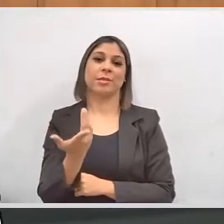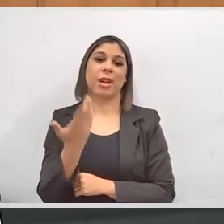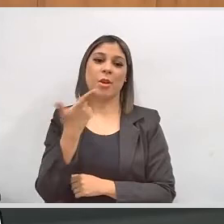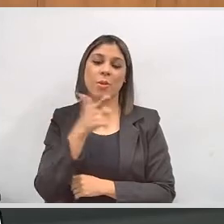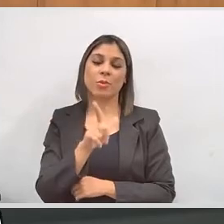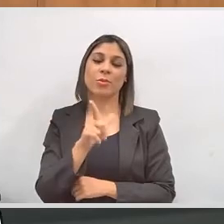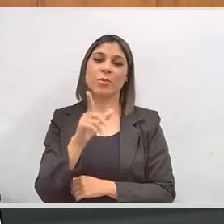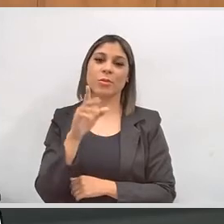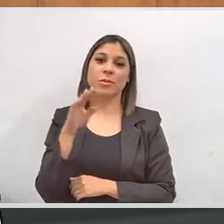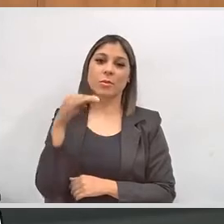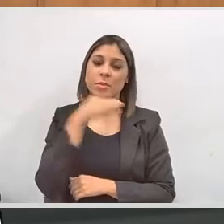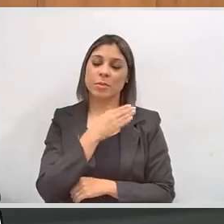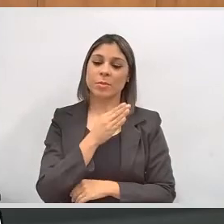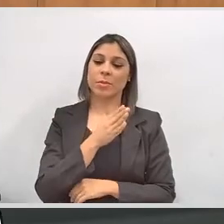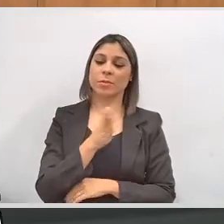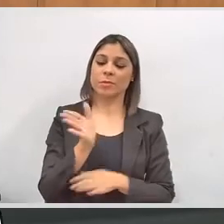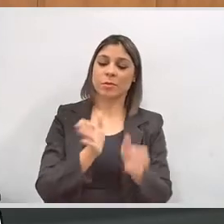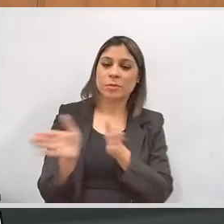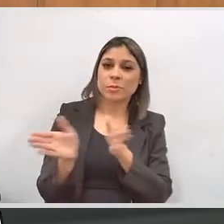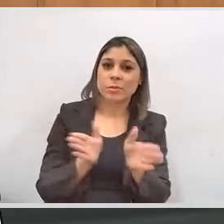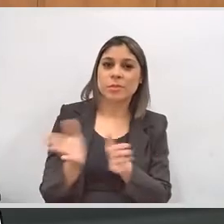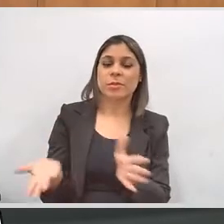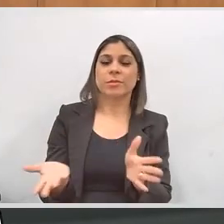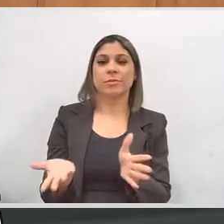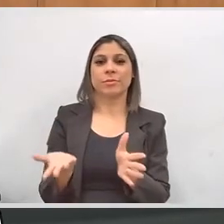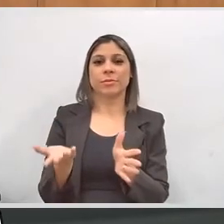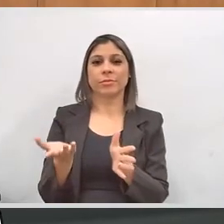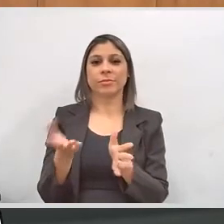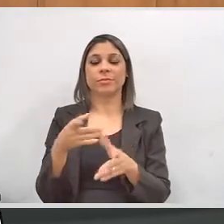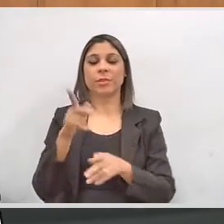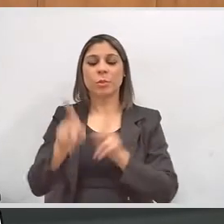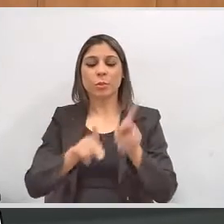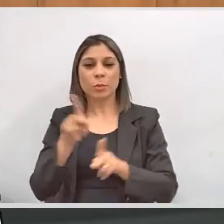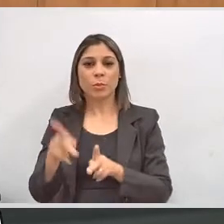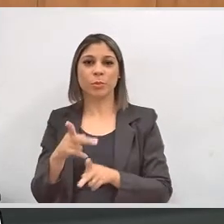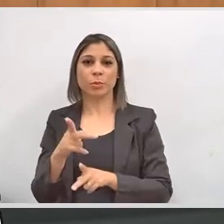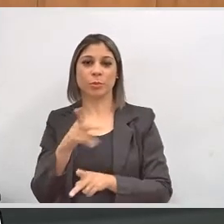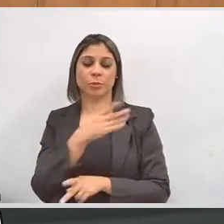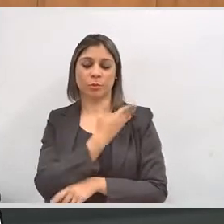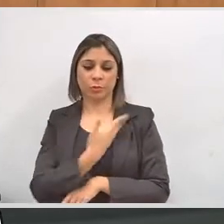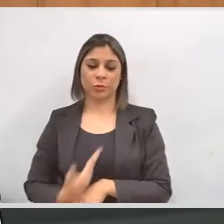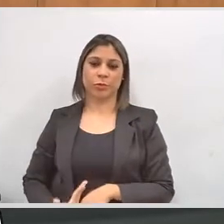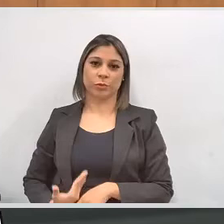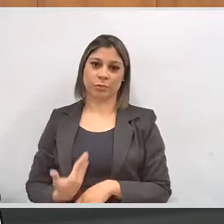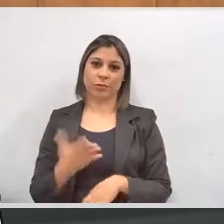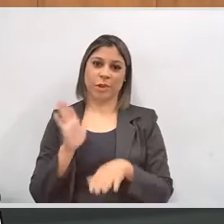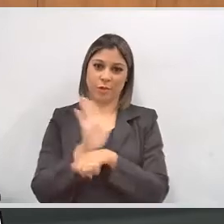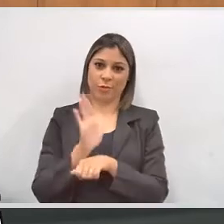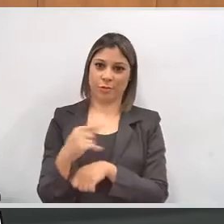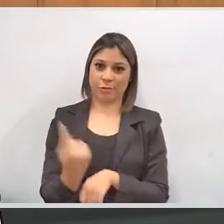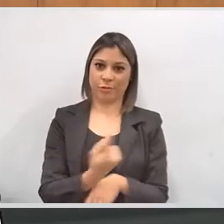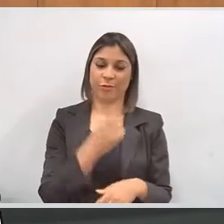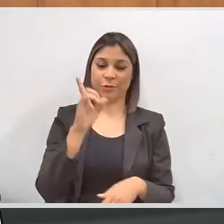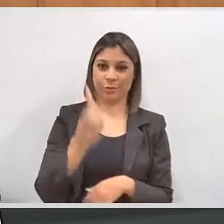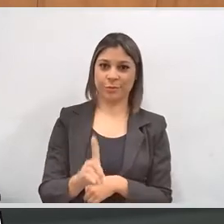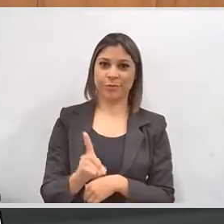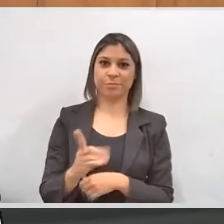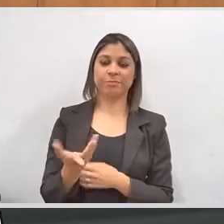feliz de ver a sensibilidade do poder judaico. do poder público de maneira geral em relação à nossa causa.